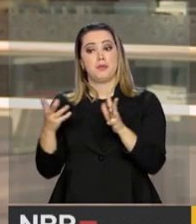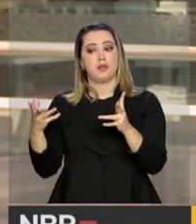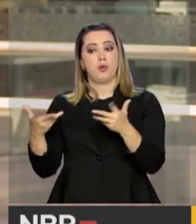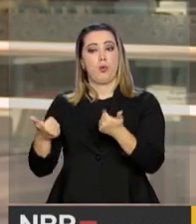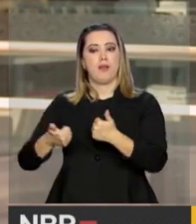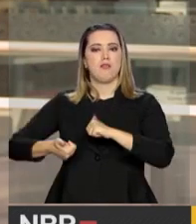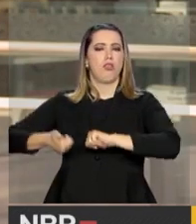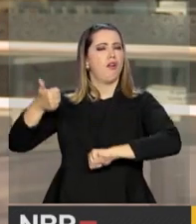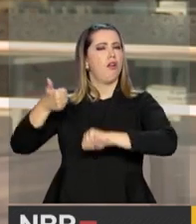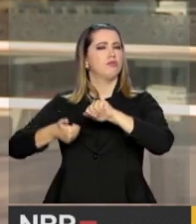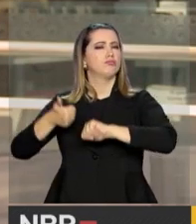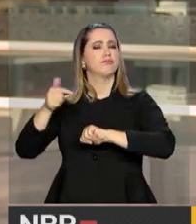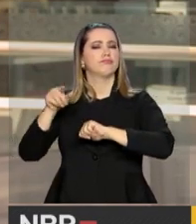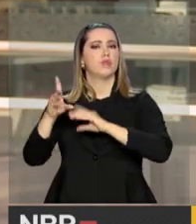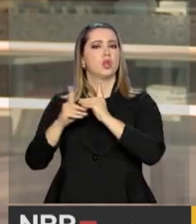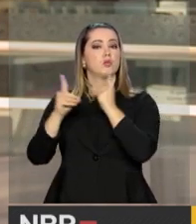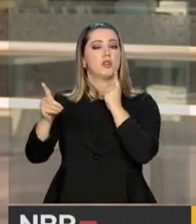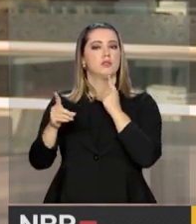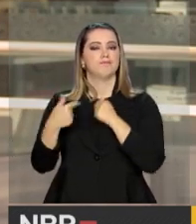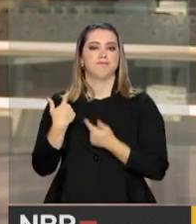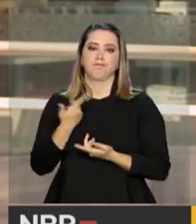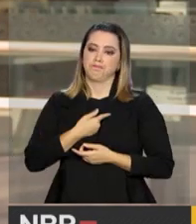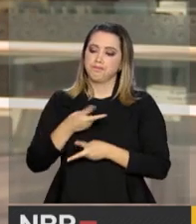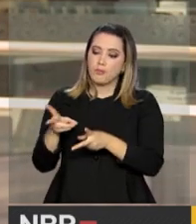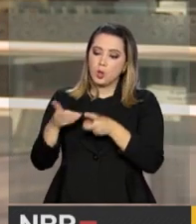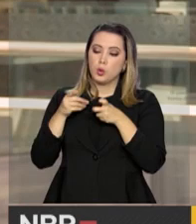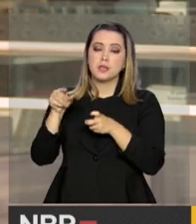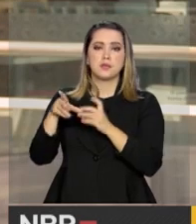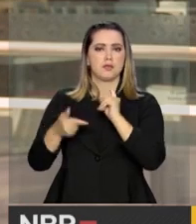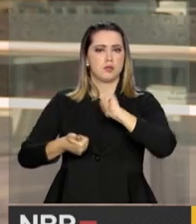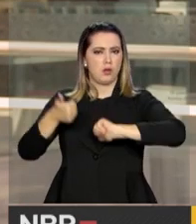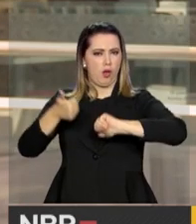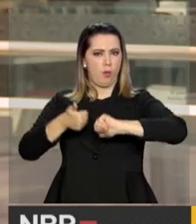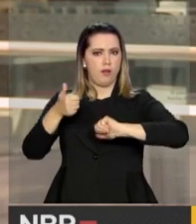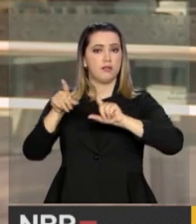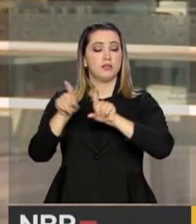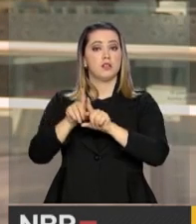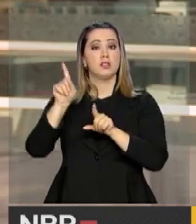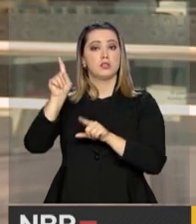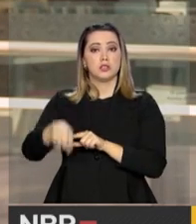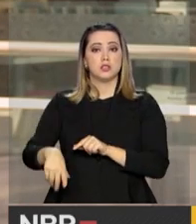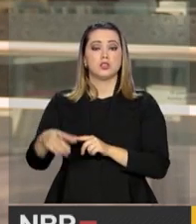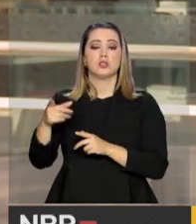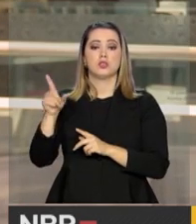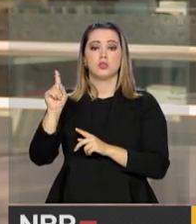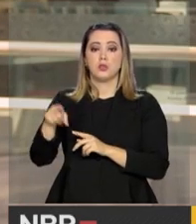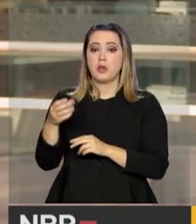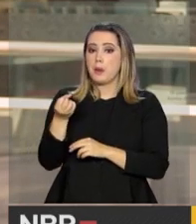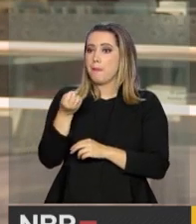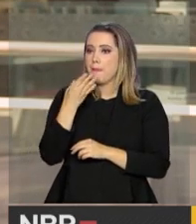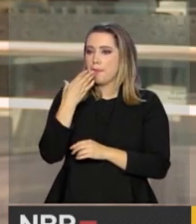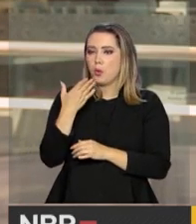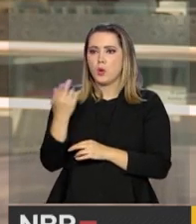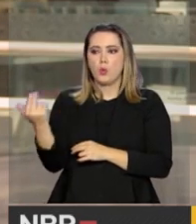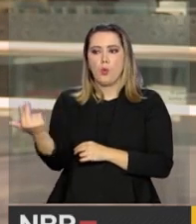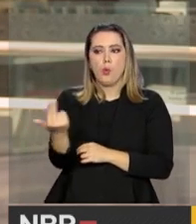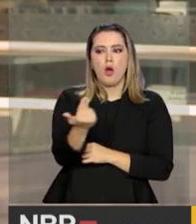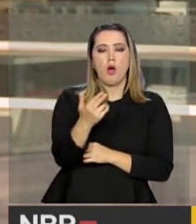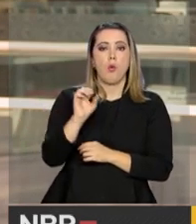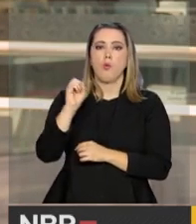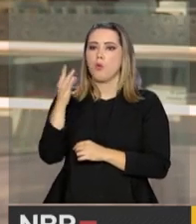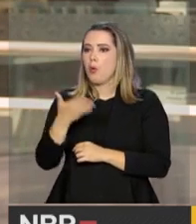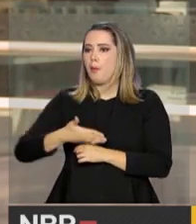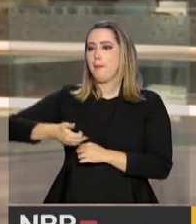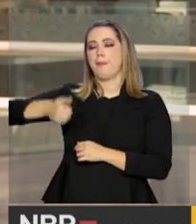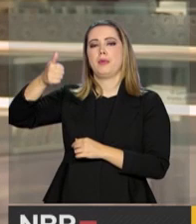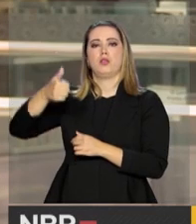EAD. Nós verificamos que a qualidade da EAD é tão qual ou melhor do que os